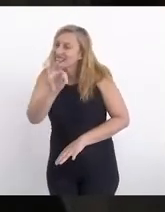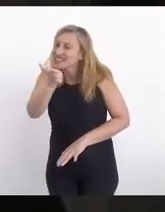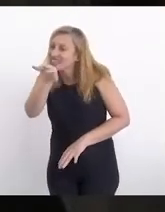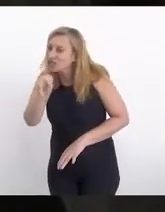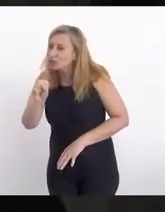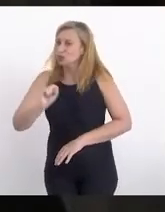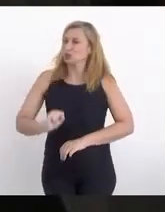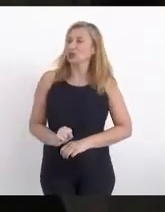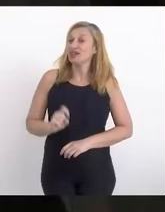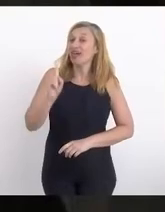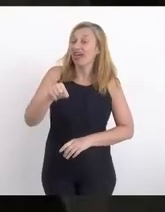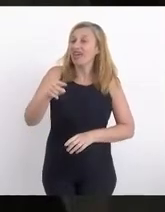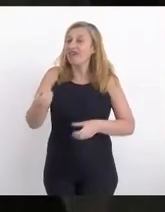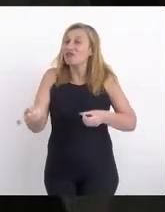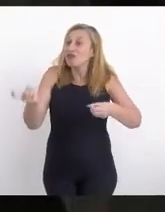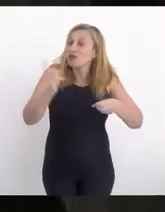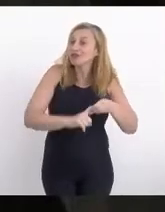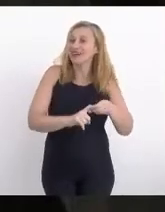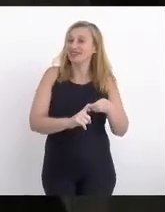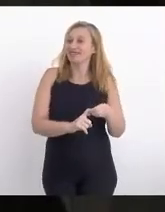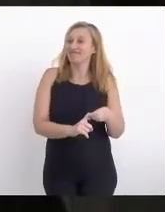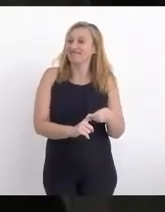é reinjetado.